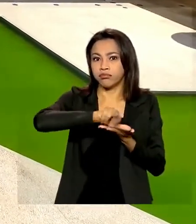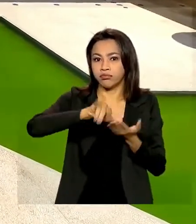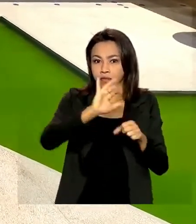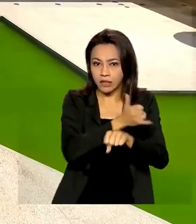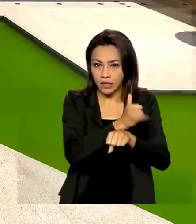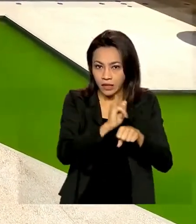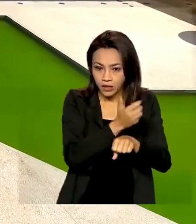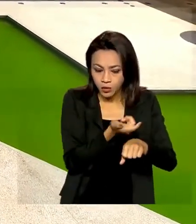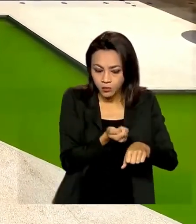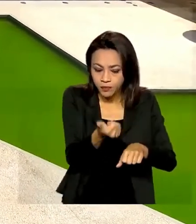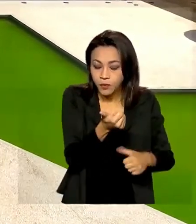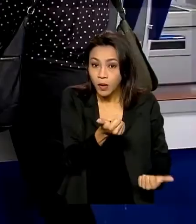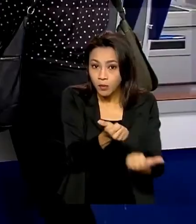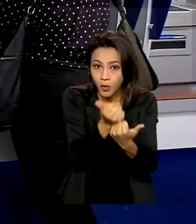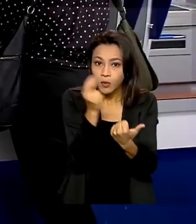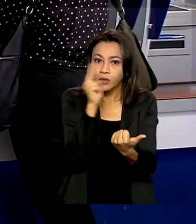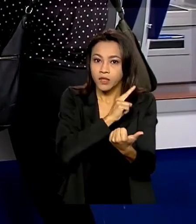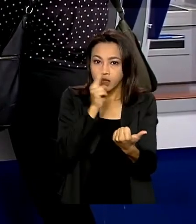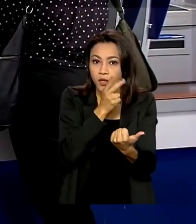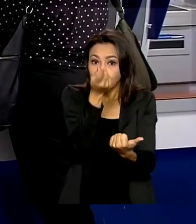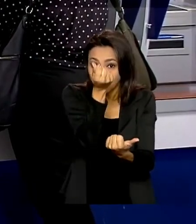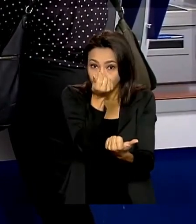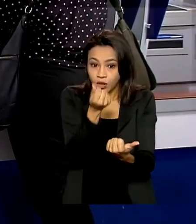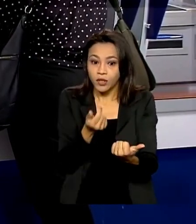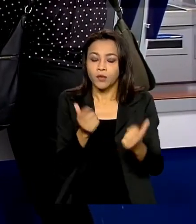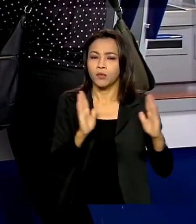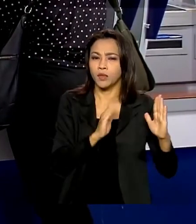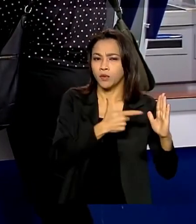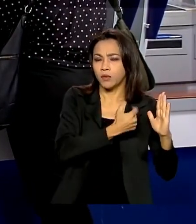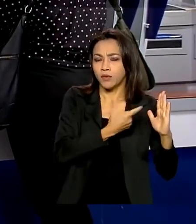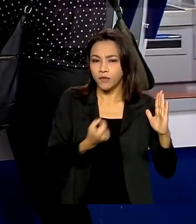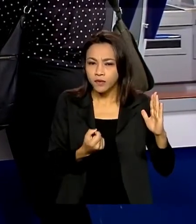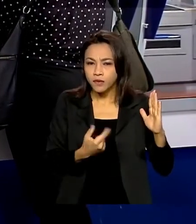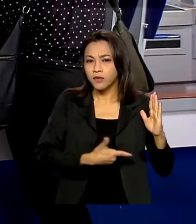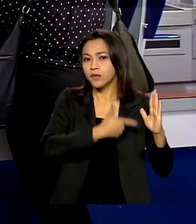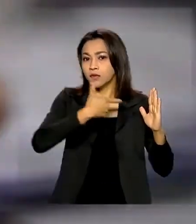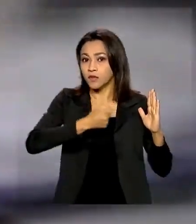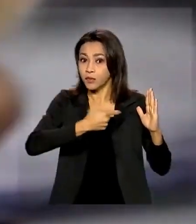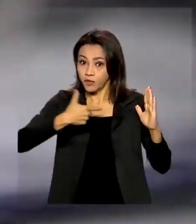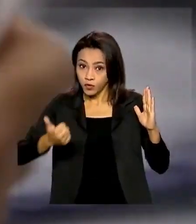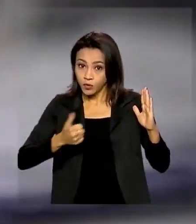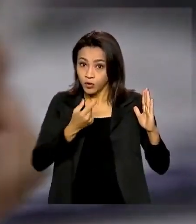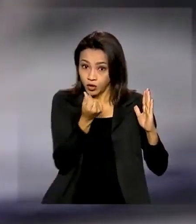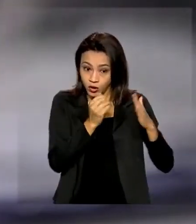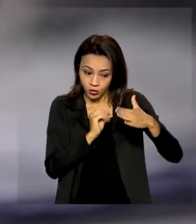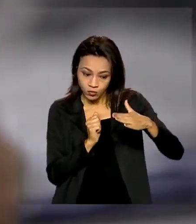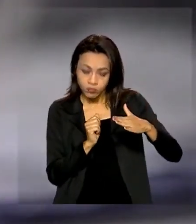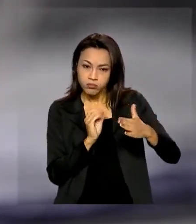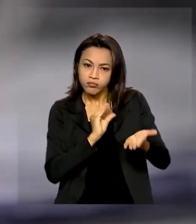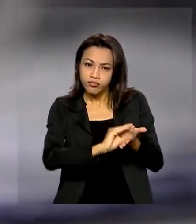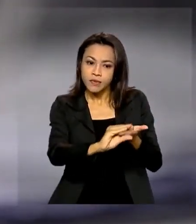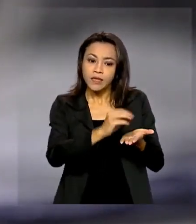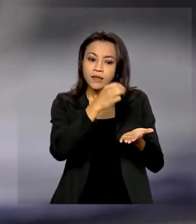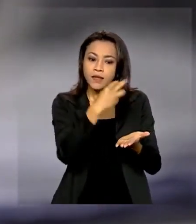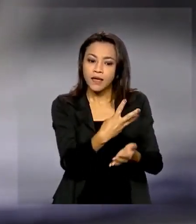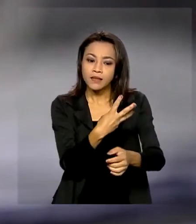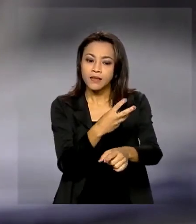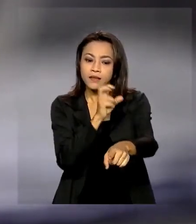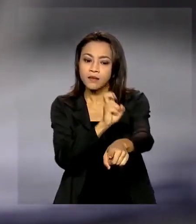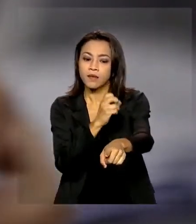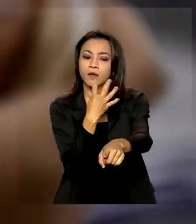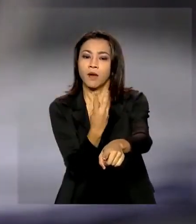auxílio emergencial, por exemplo, injetou entre 2020 e 2021, 354